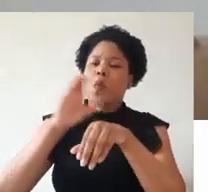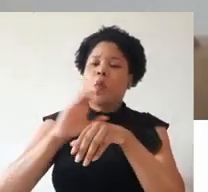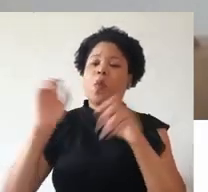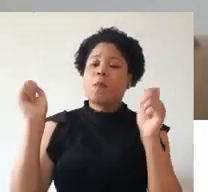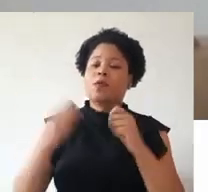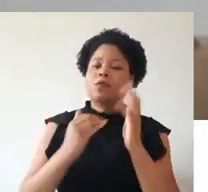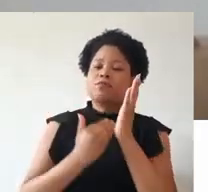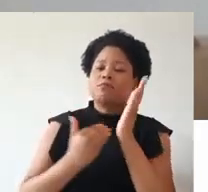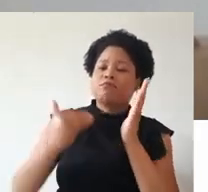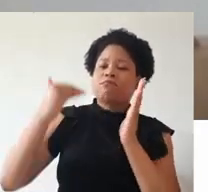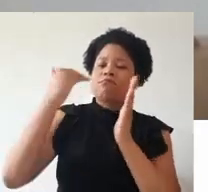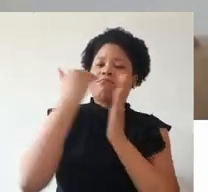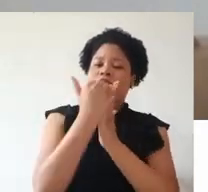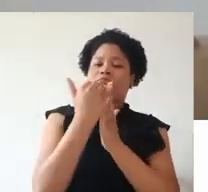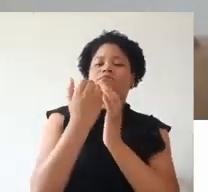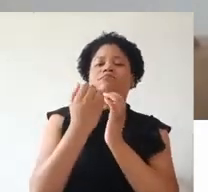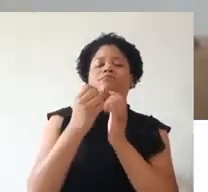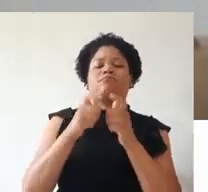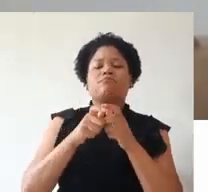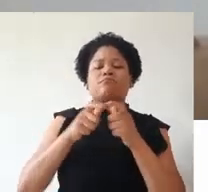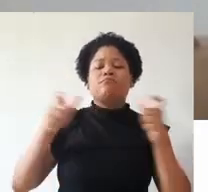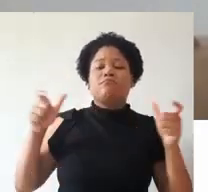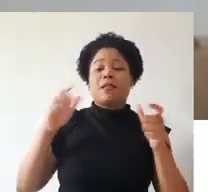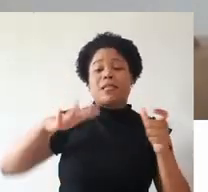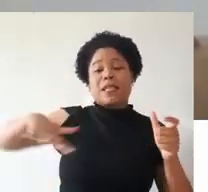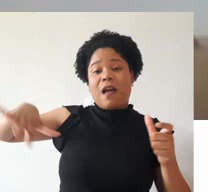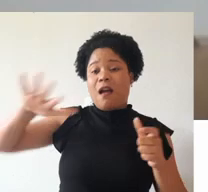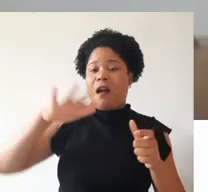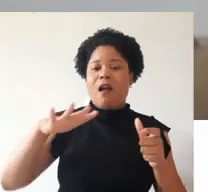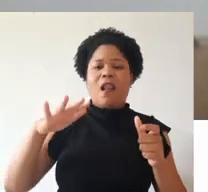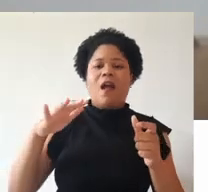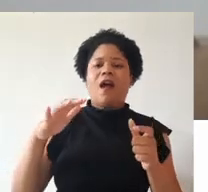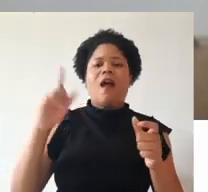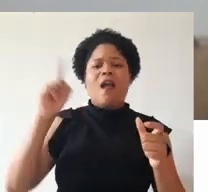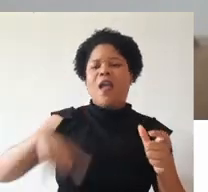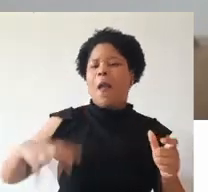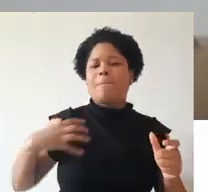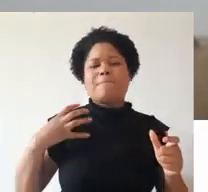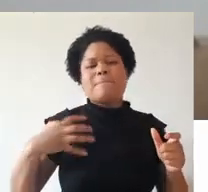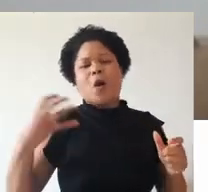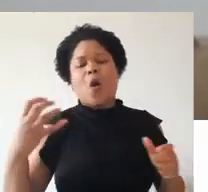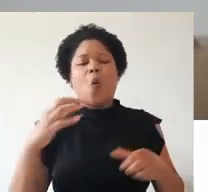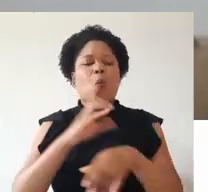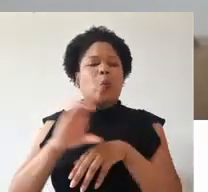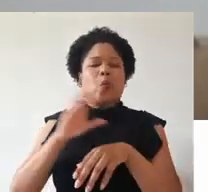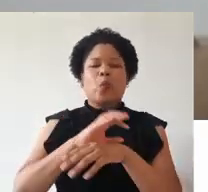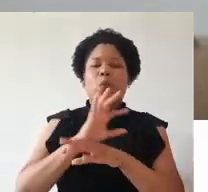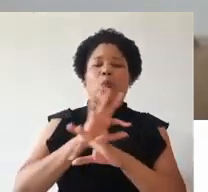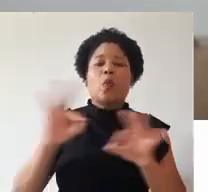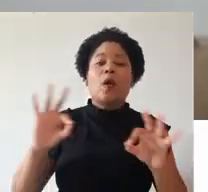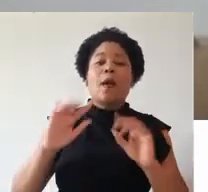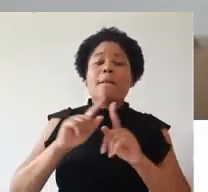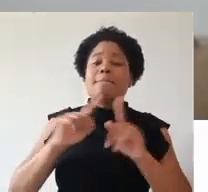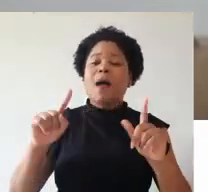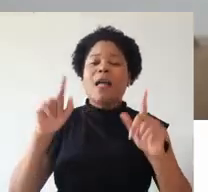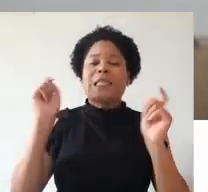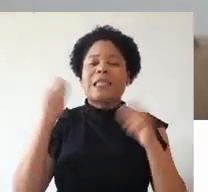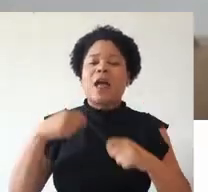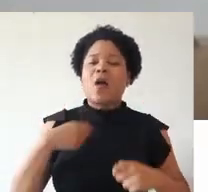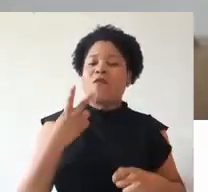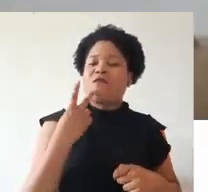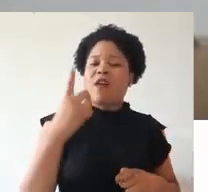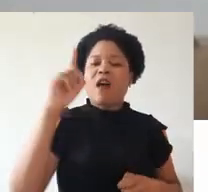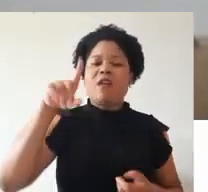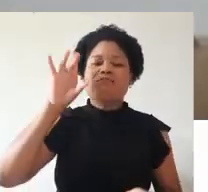que nos permite crescer e expandir na área. Não tem como não se apaixonar pelo curso em si. Contudo, o que posso